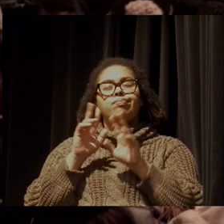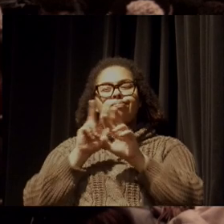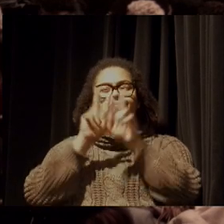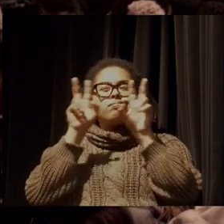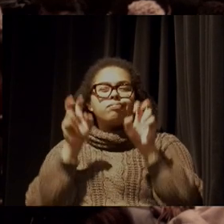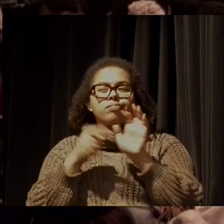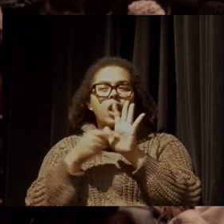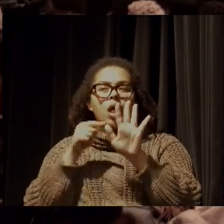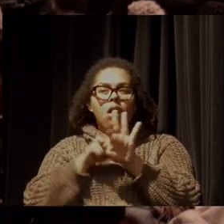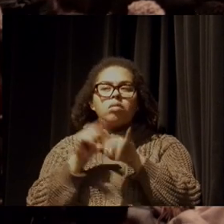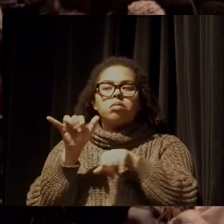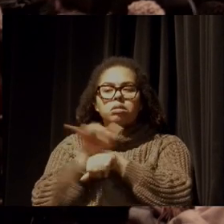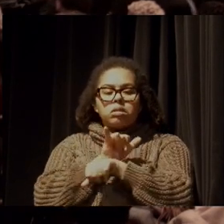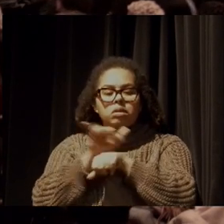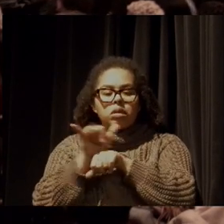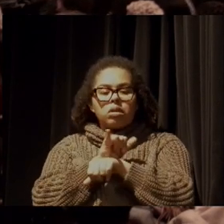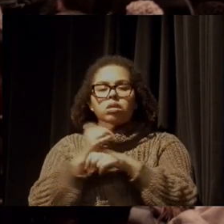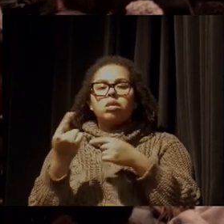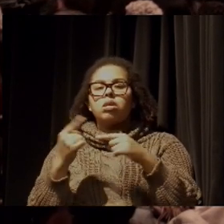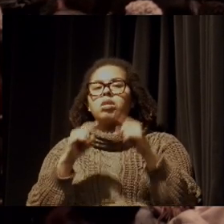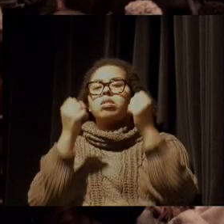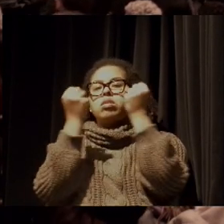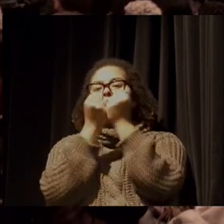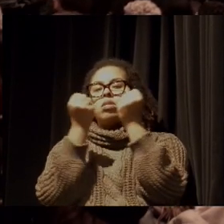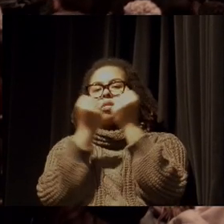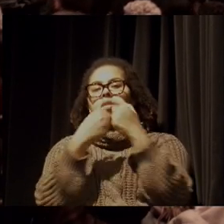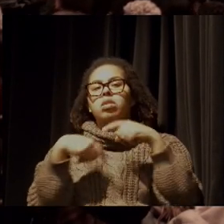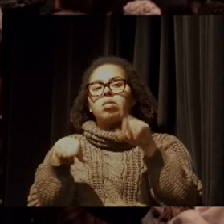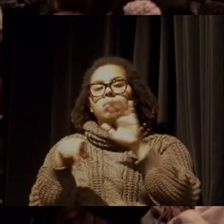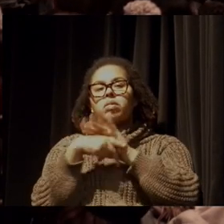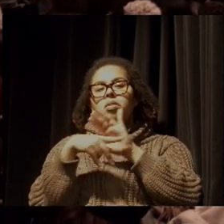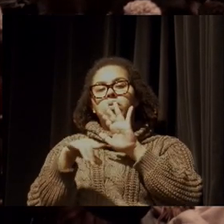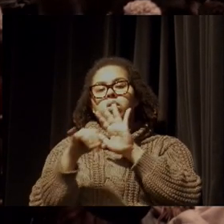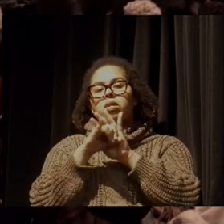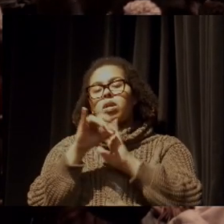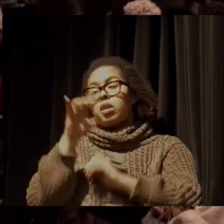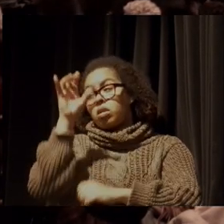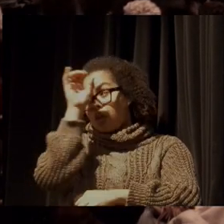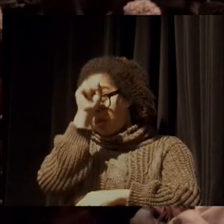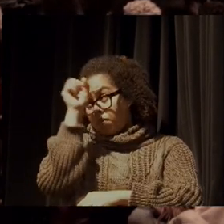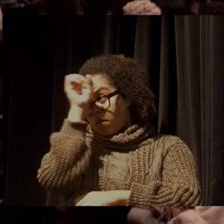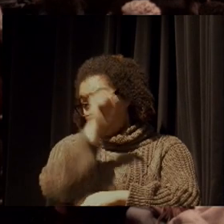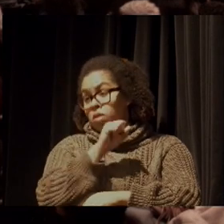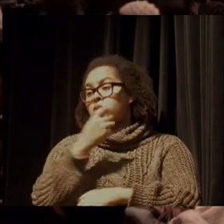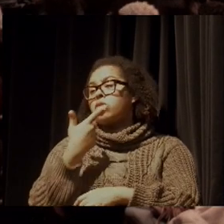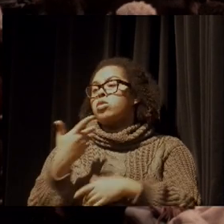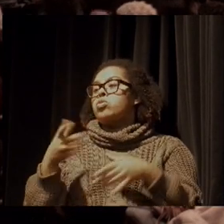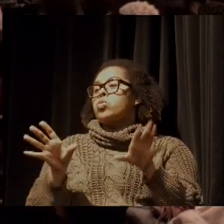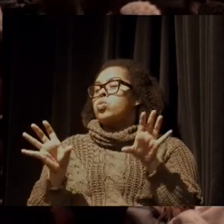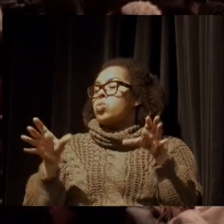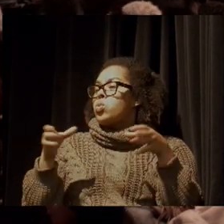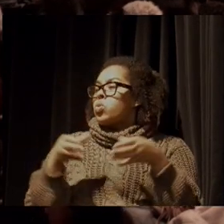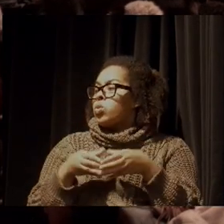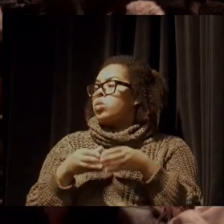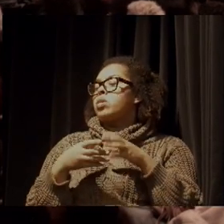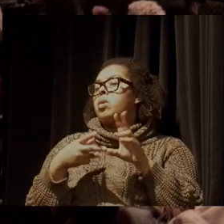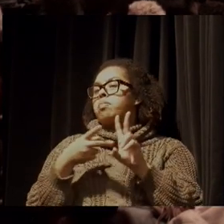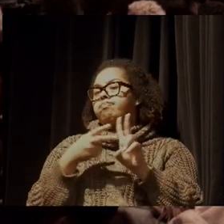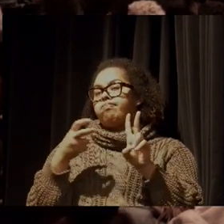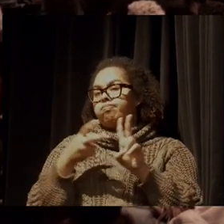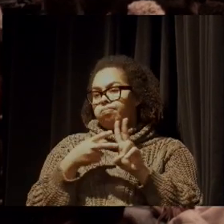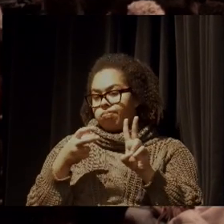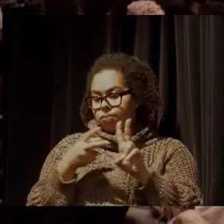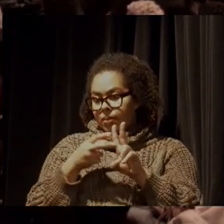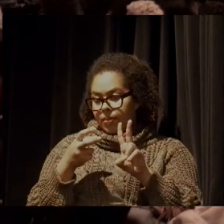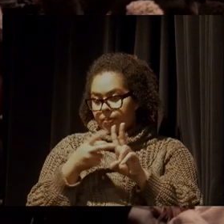resistência e de defesa do território e da identidade que a gente aprendeu muito com com os coletivos indígenas.